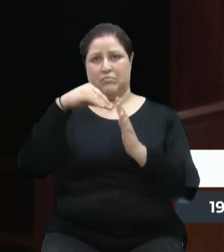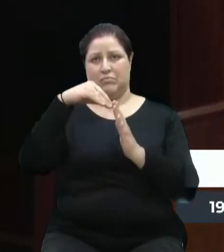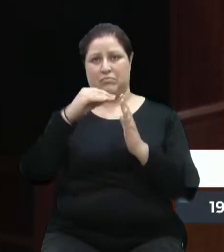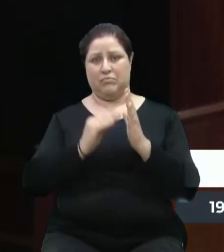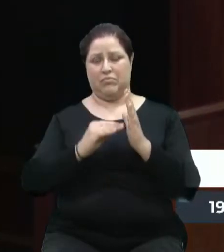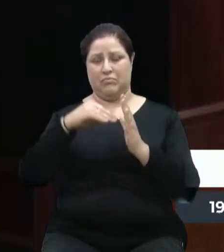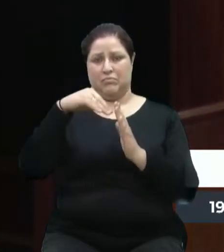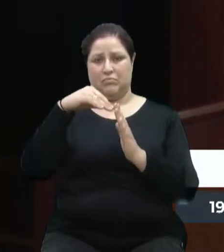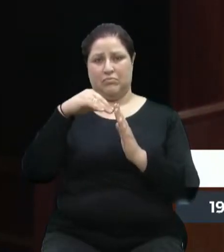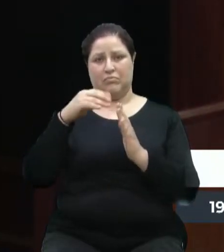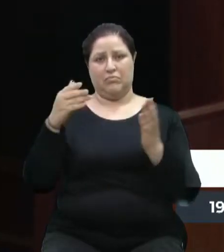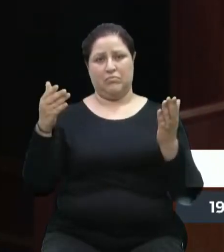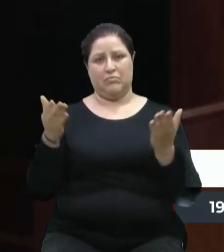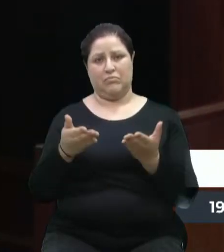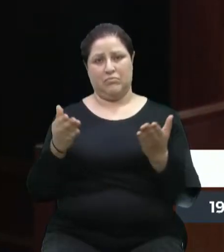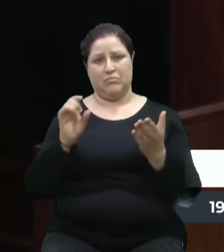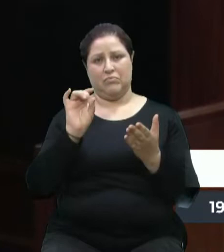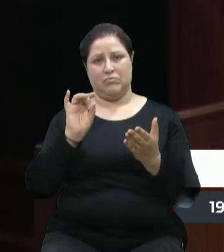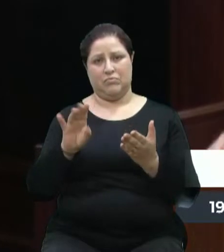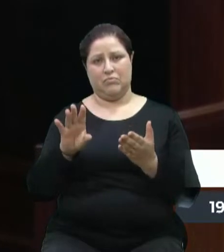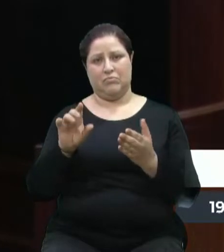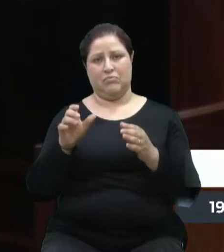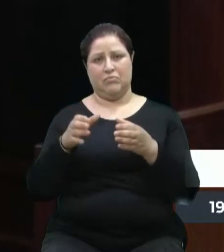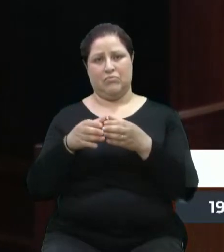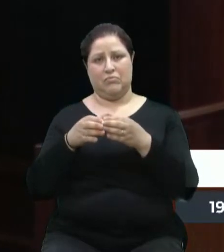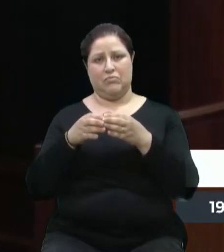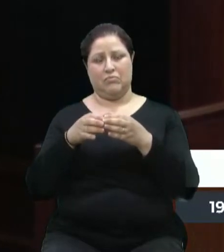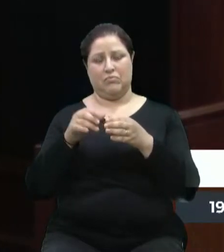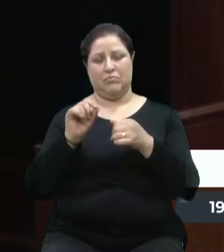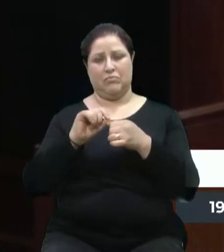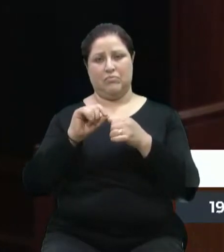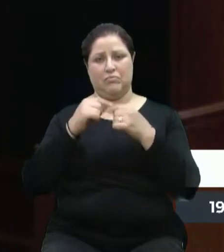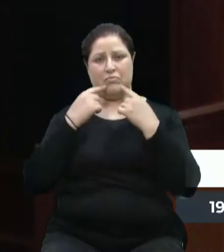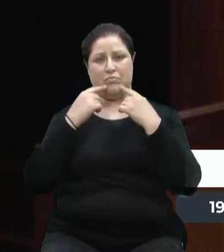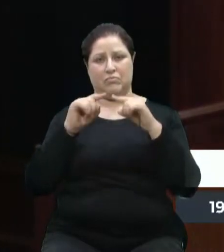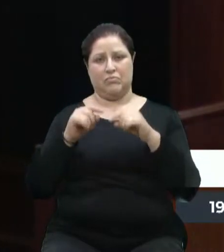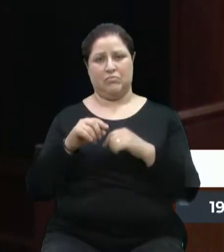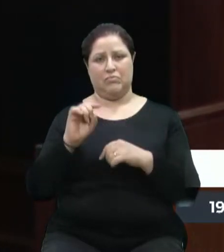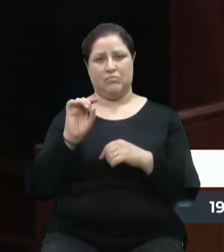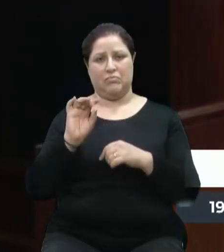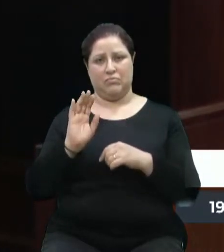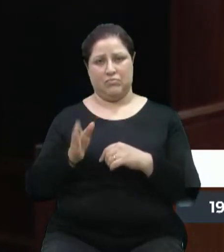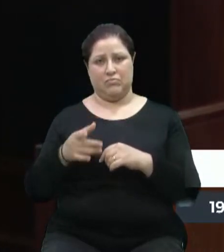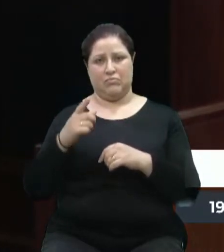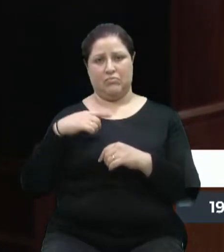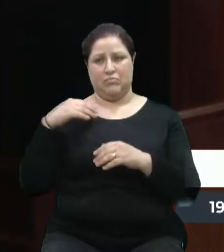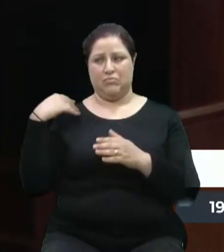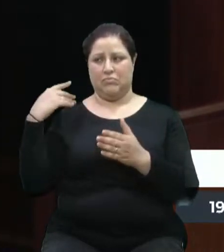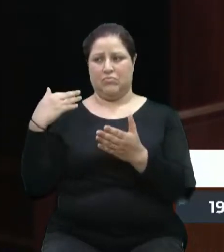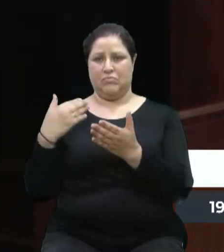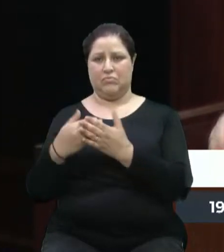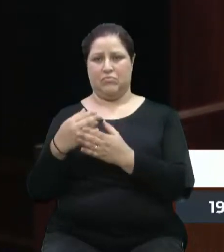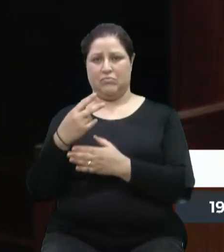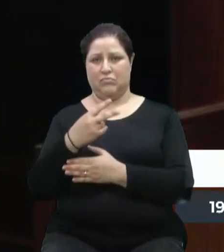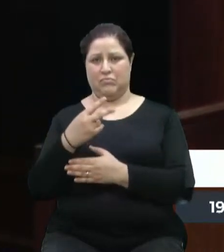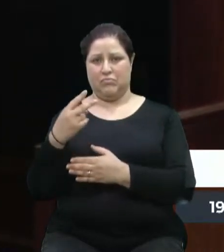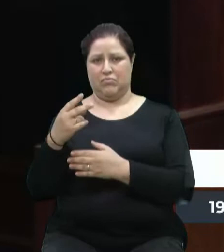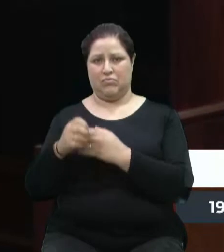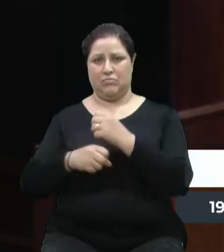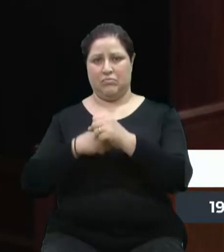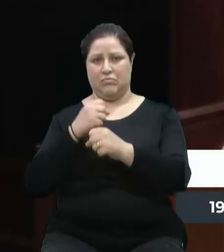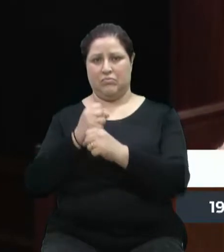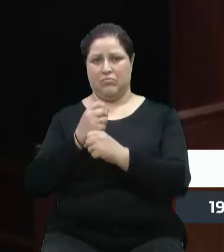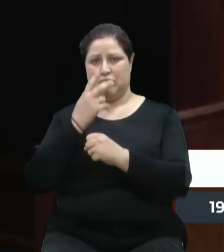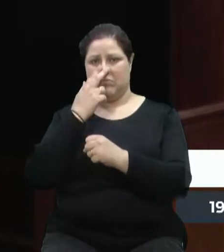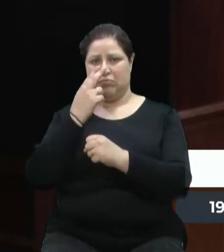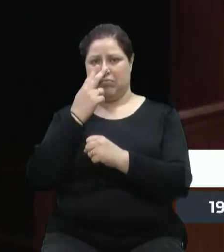hoje. Mas o que eu quero dizer com isso, foram 22 anos, talvez, do mesmo calendário, mas que a gente tem que ter um